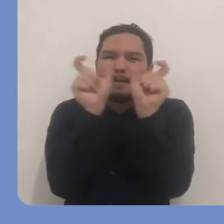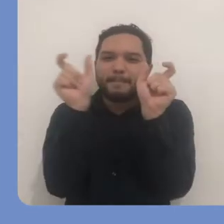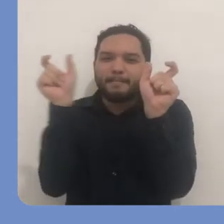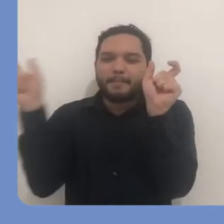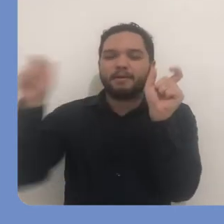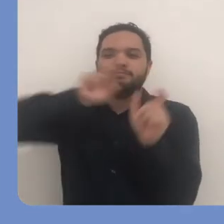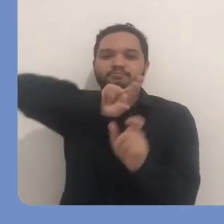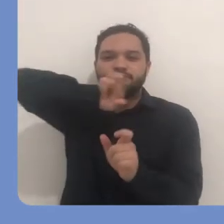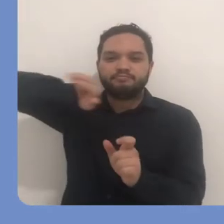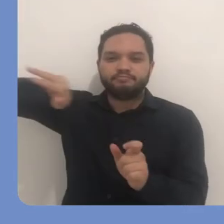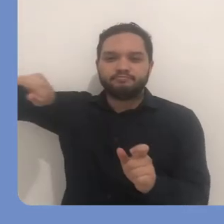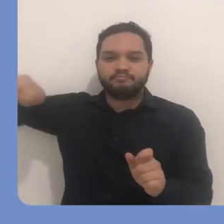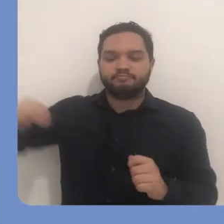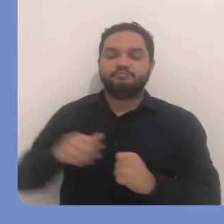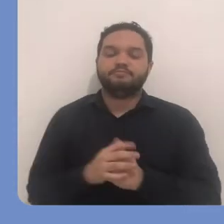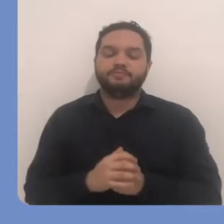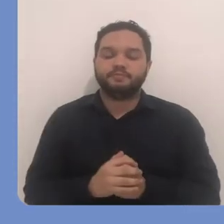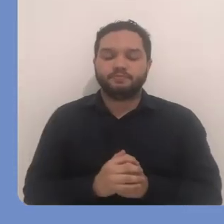diferentes abas,